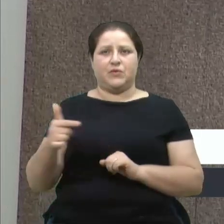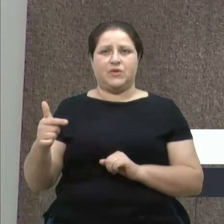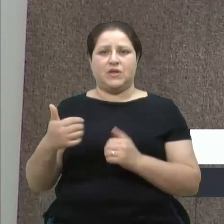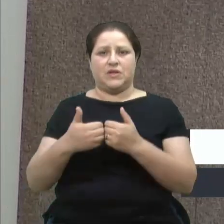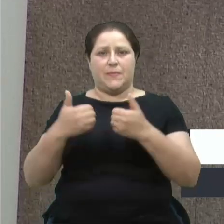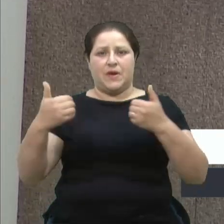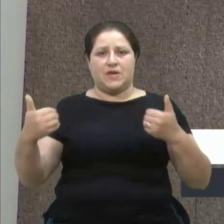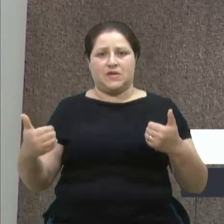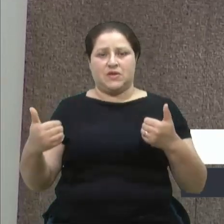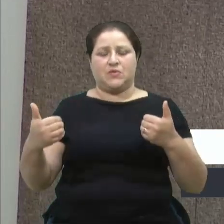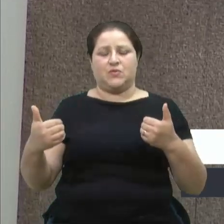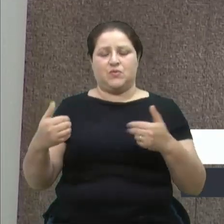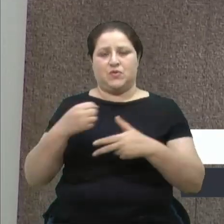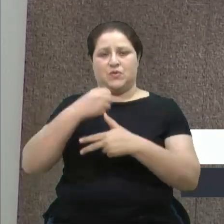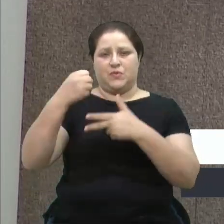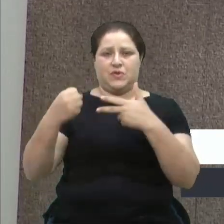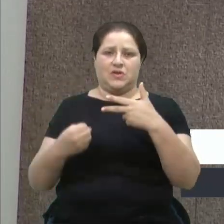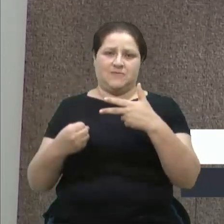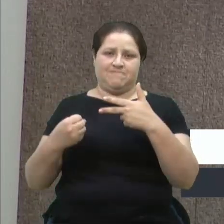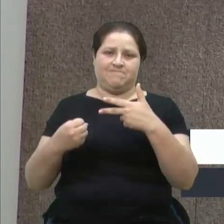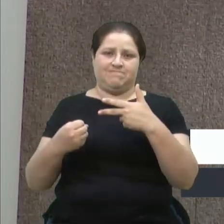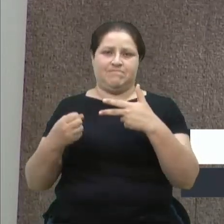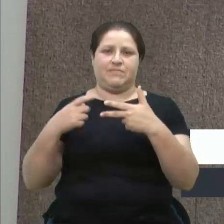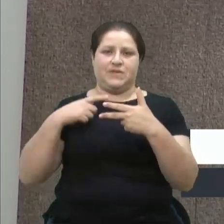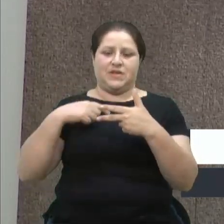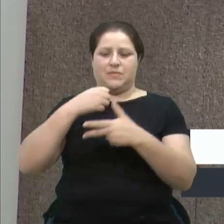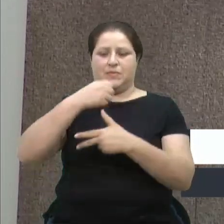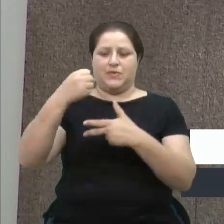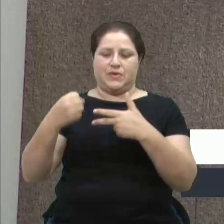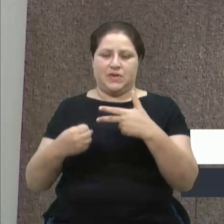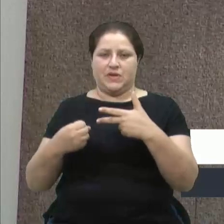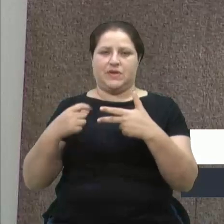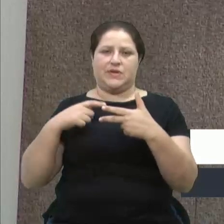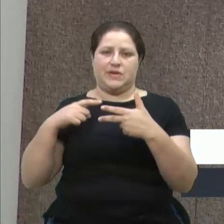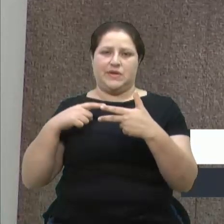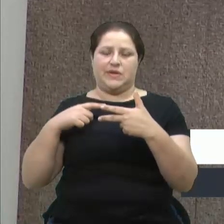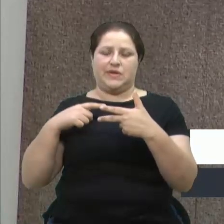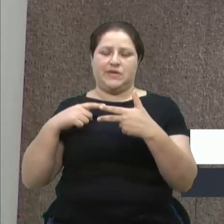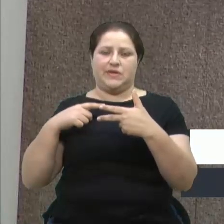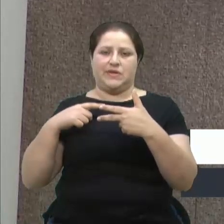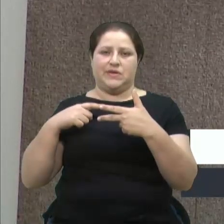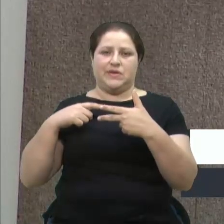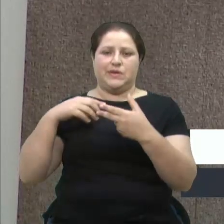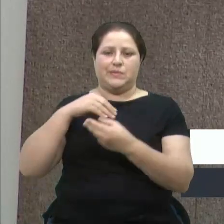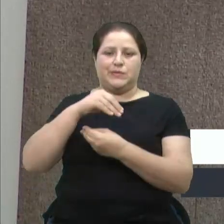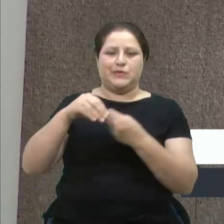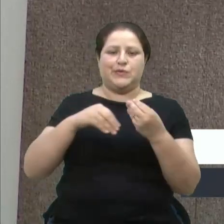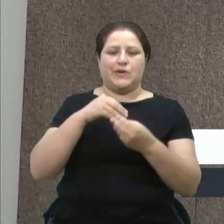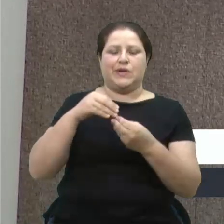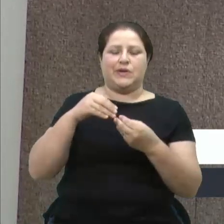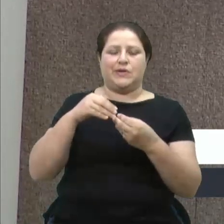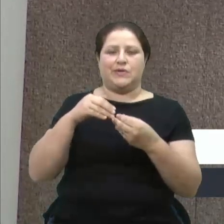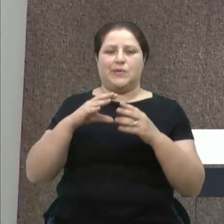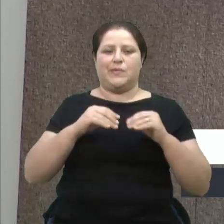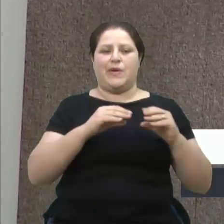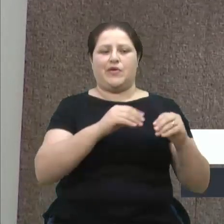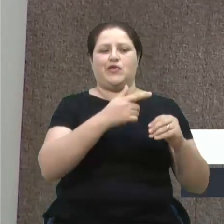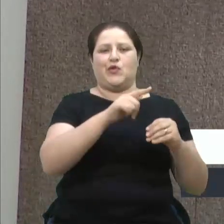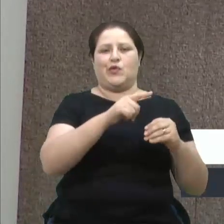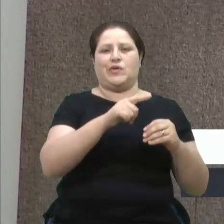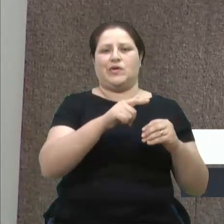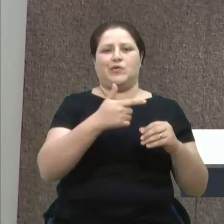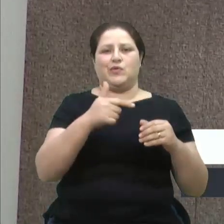separação de poderes, os poderes estão se metendo em áreas que não são a deles, não existe o